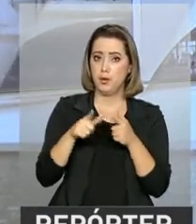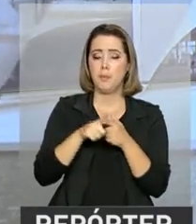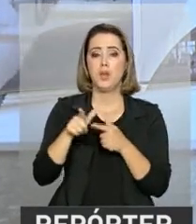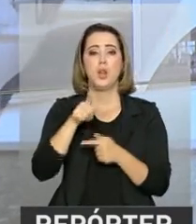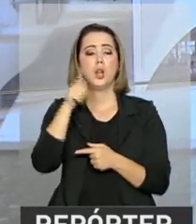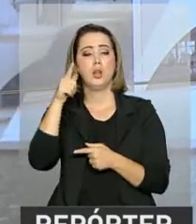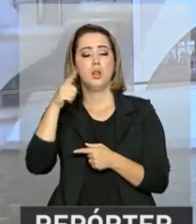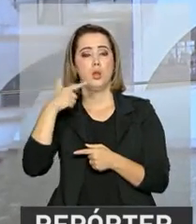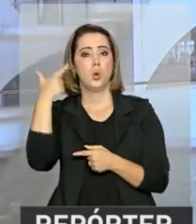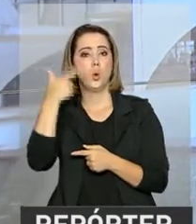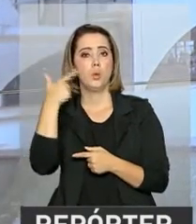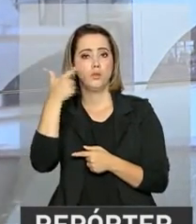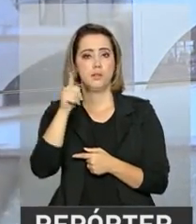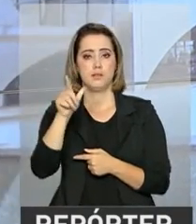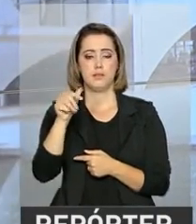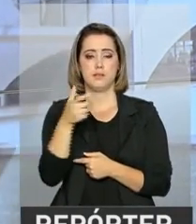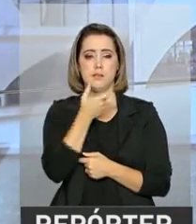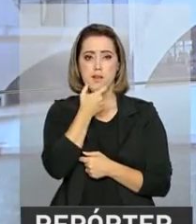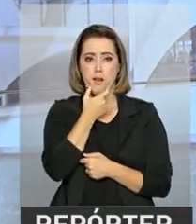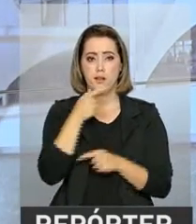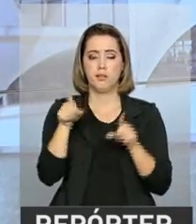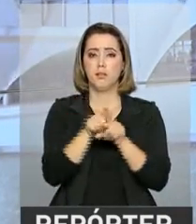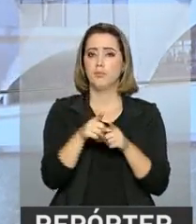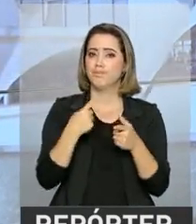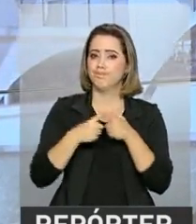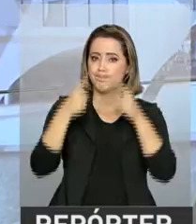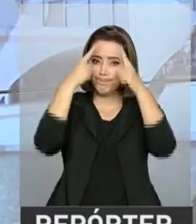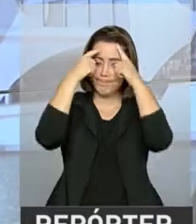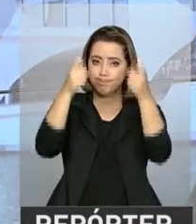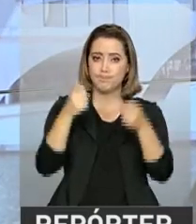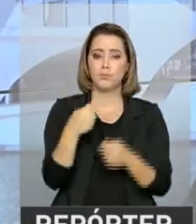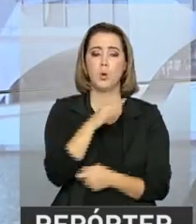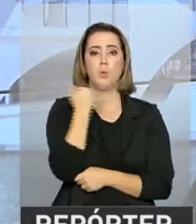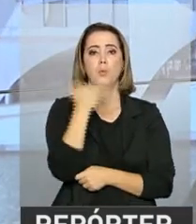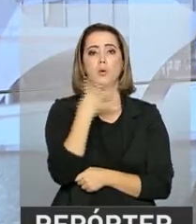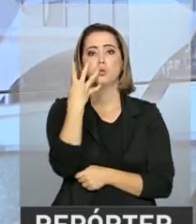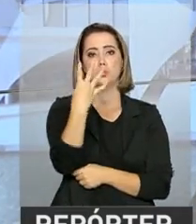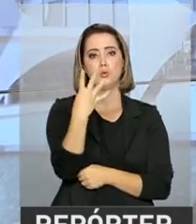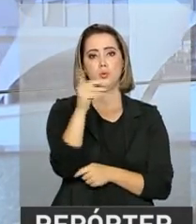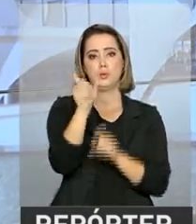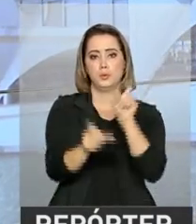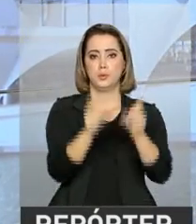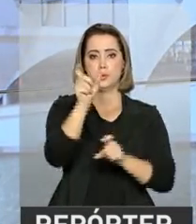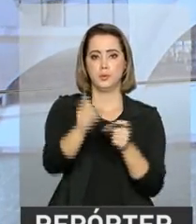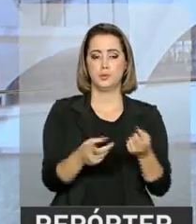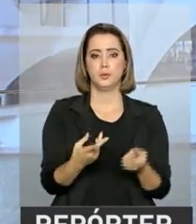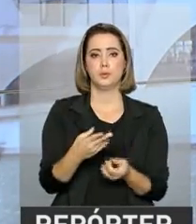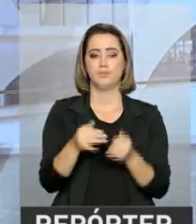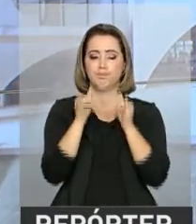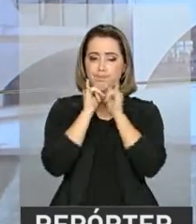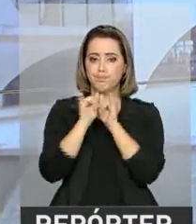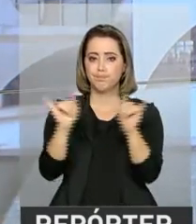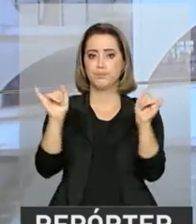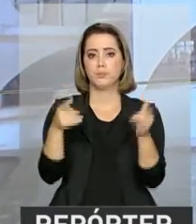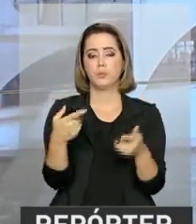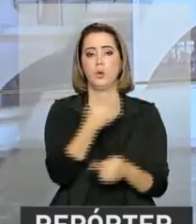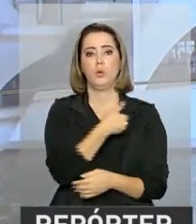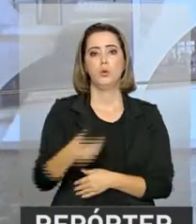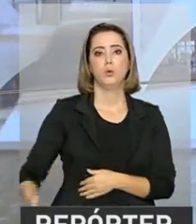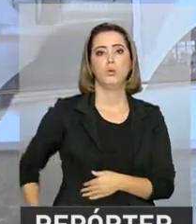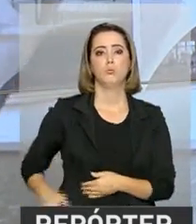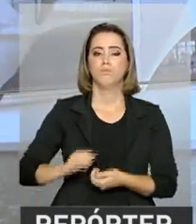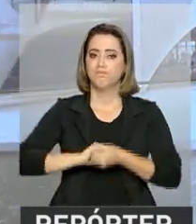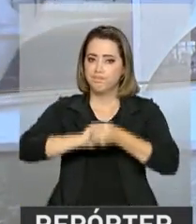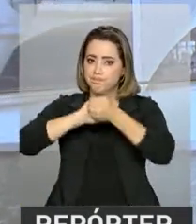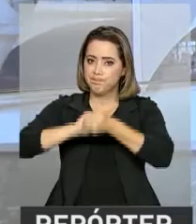violenta, ainda investigada pelas autoridades, causou a morte de pelo menos quatro pessoas. Na nota, o governo brasileiro manifesta